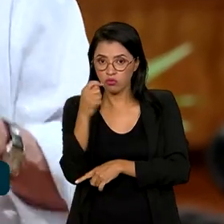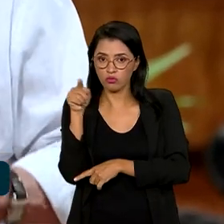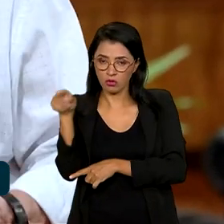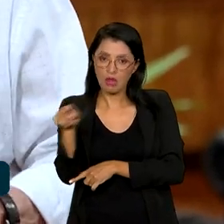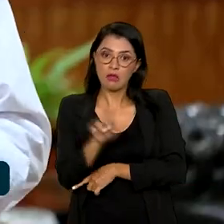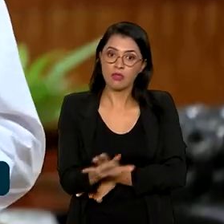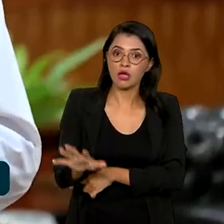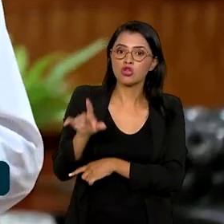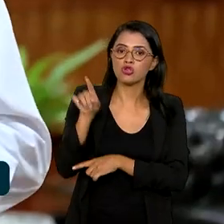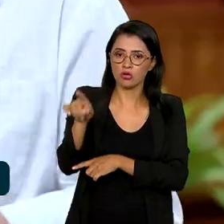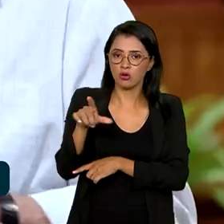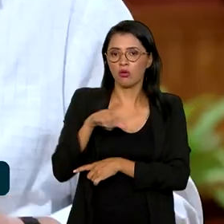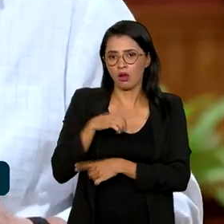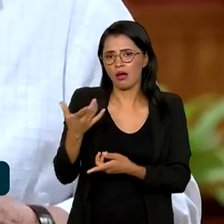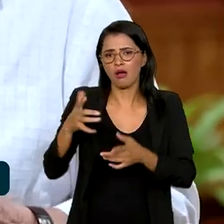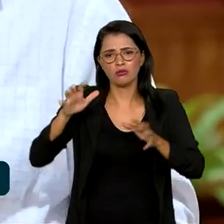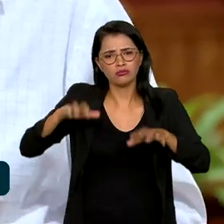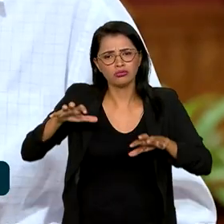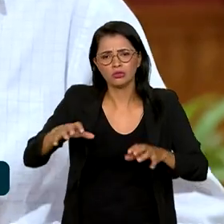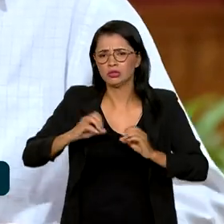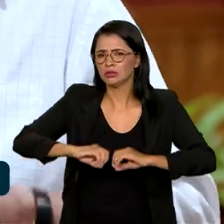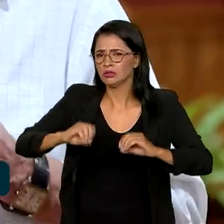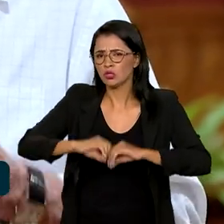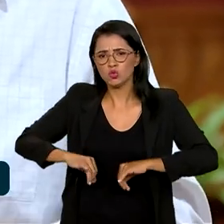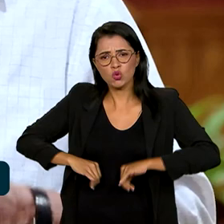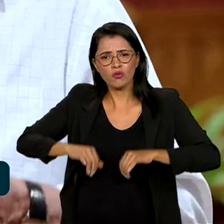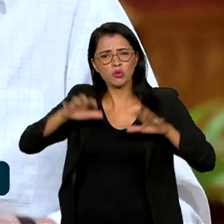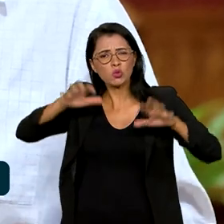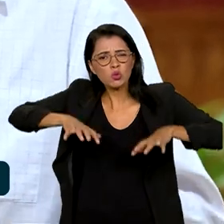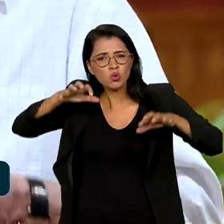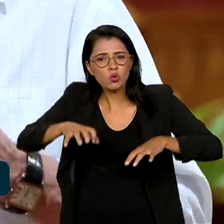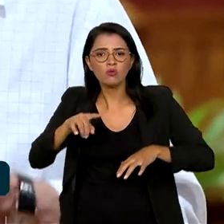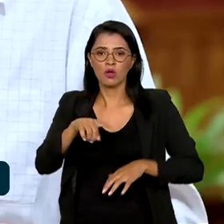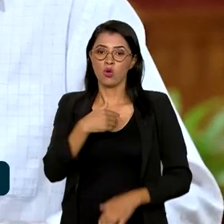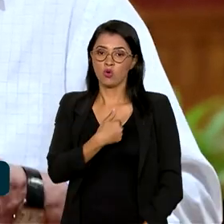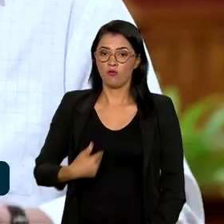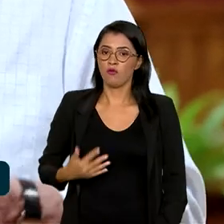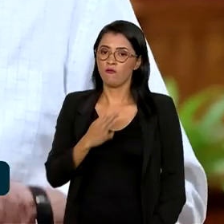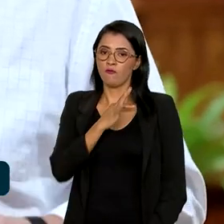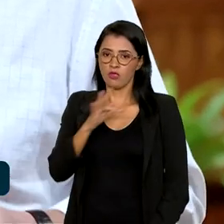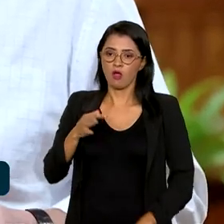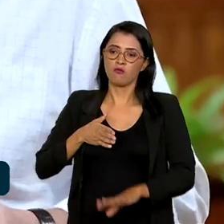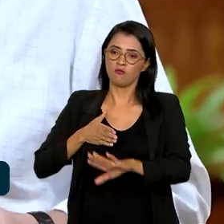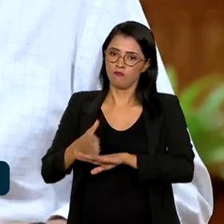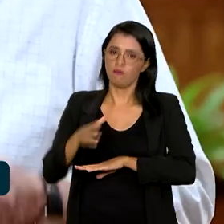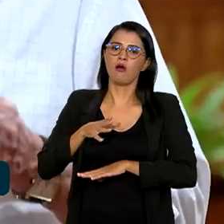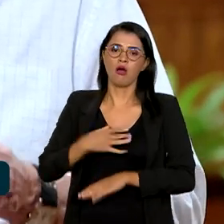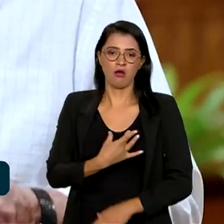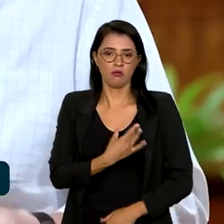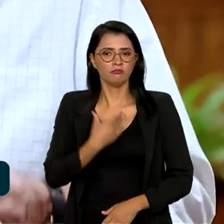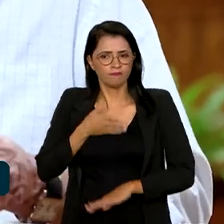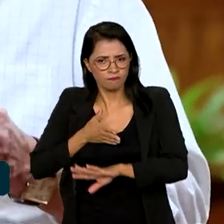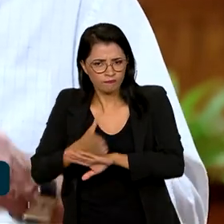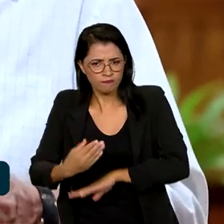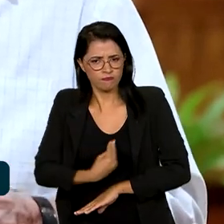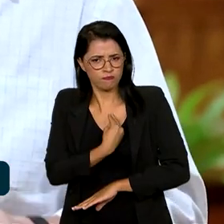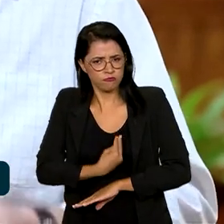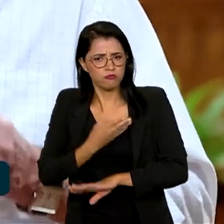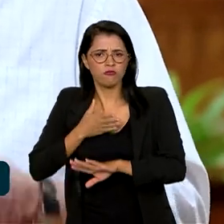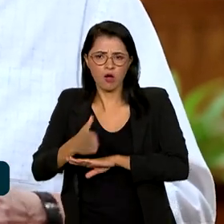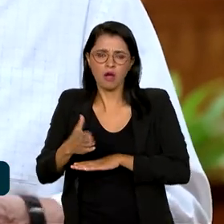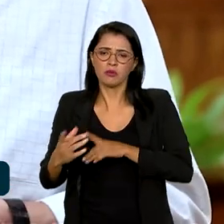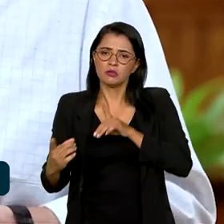ao povo da região que foi prejudicada pela chuva, que o governo federal não faltará no atendimento das